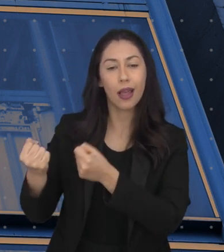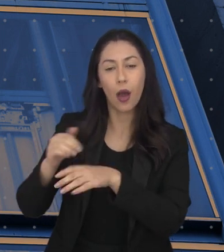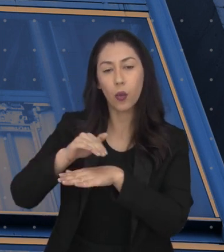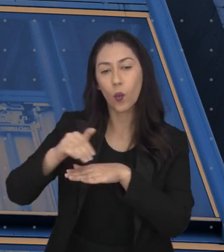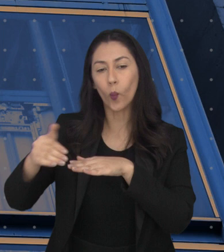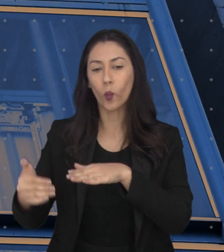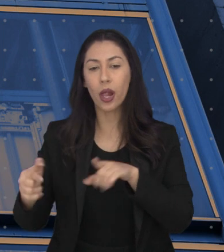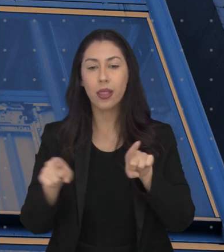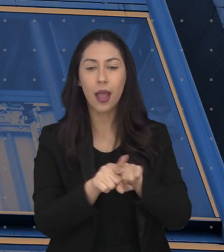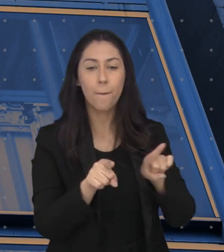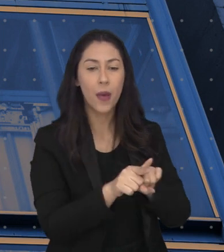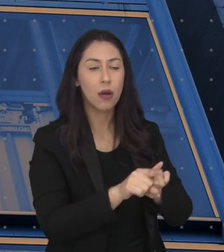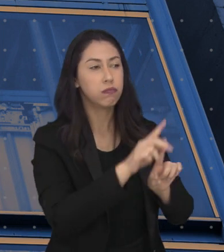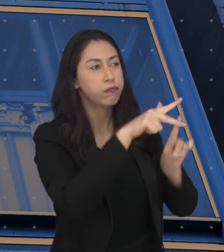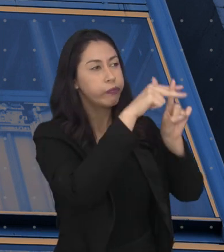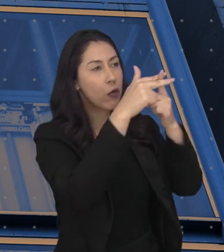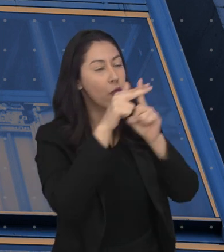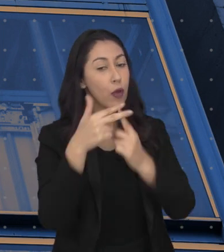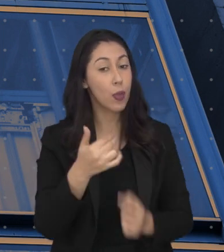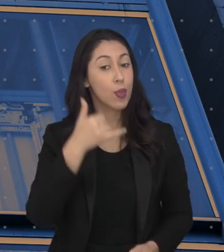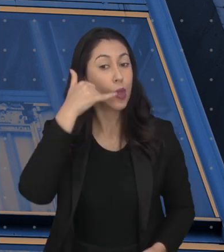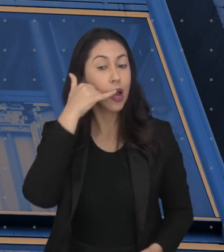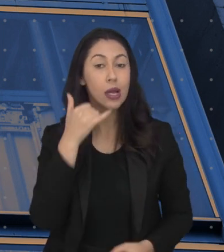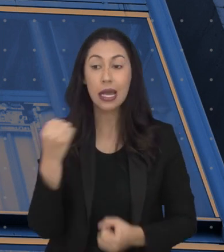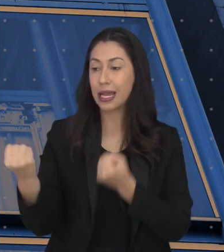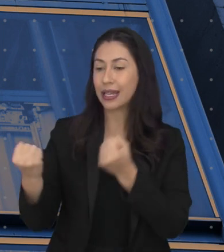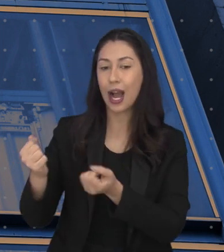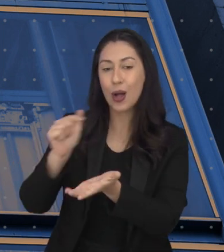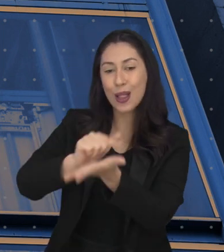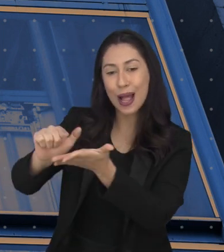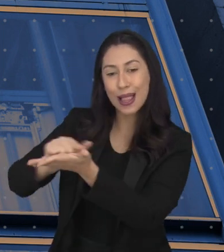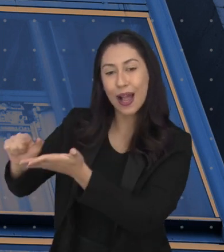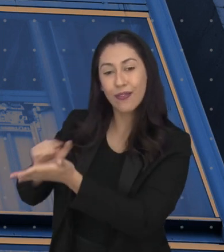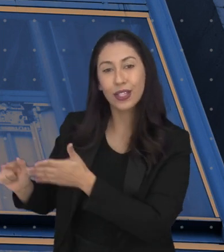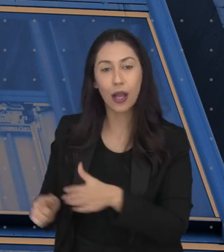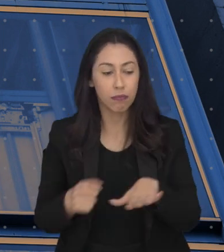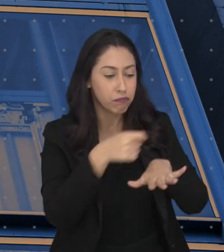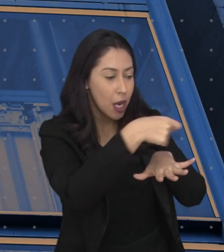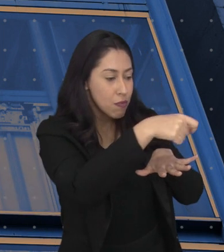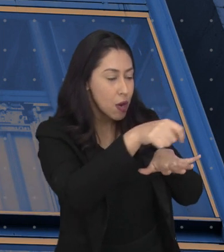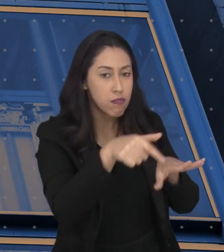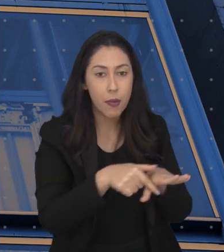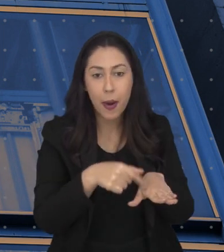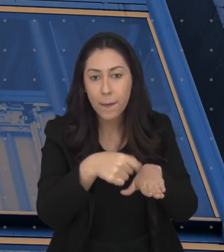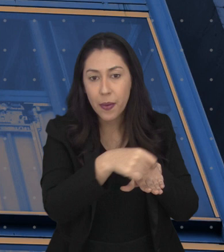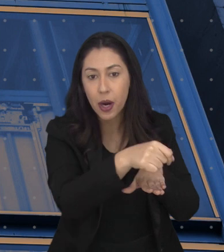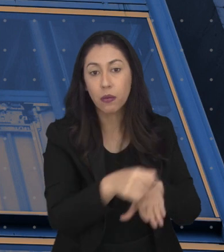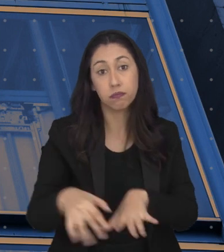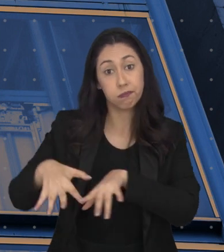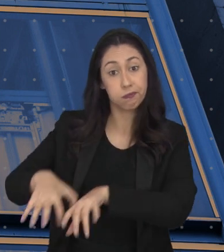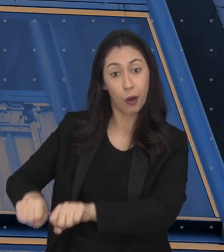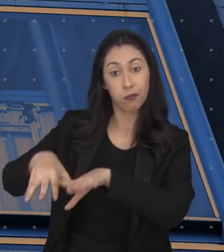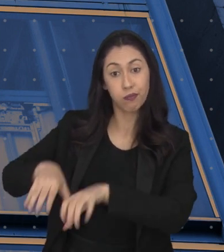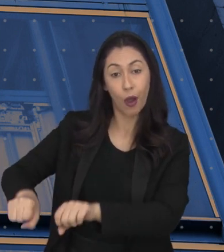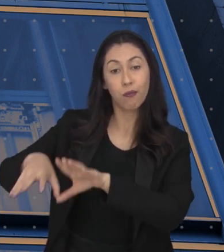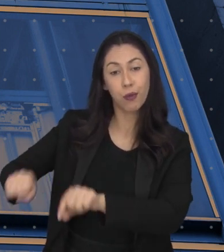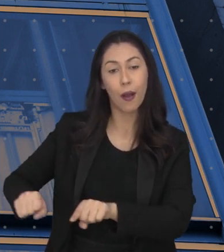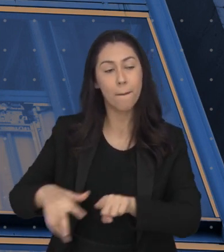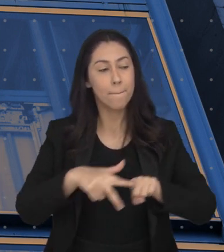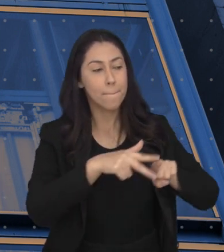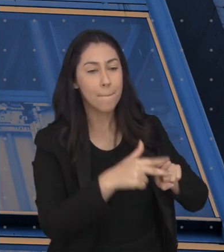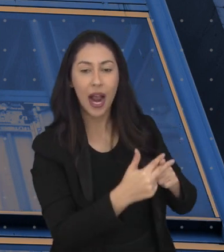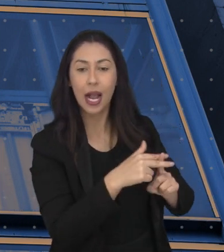instalador, reparador de linhas telefônicas, lavador de veículos, manicure, pedicure, maceiro, mecânico de